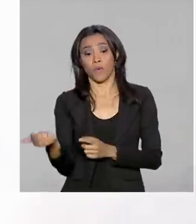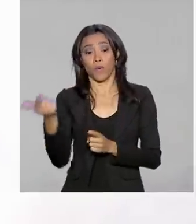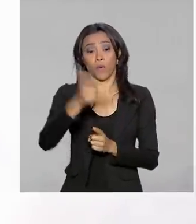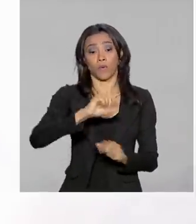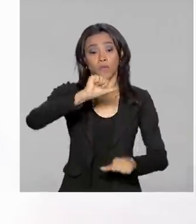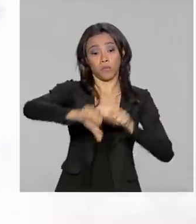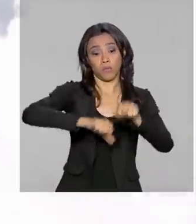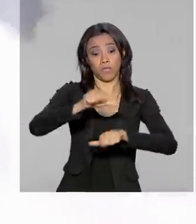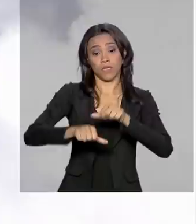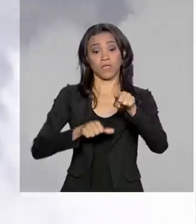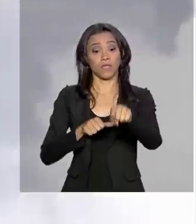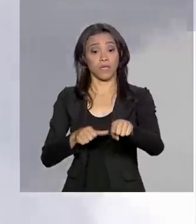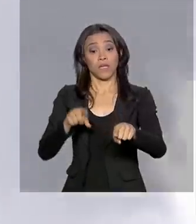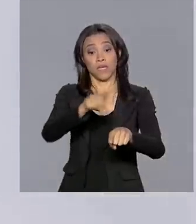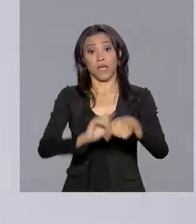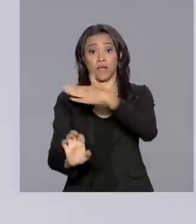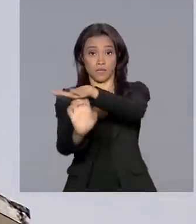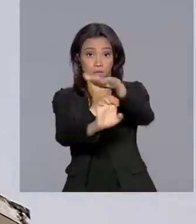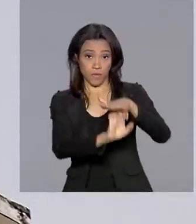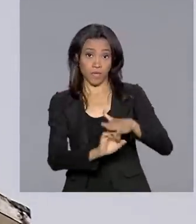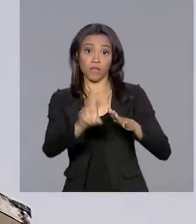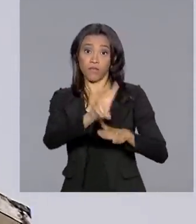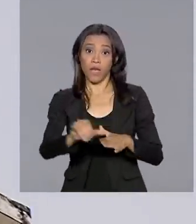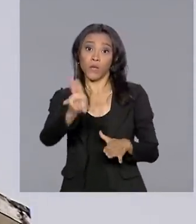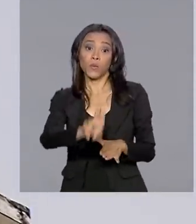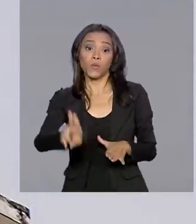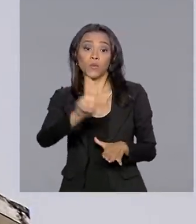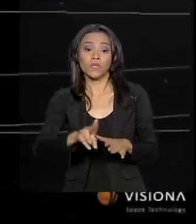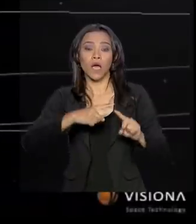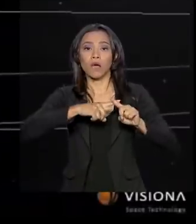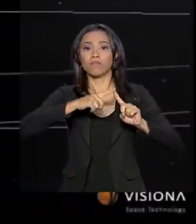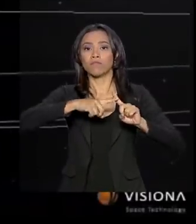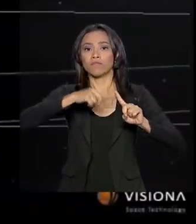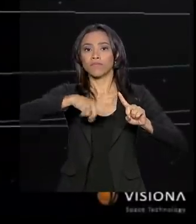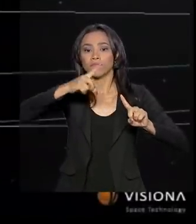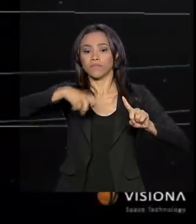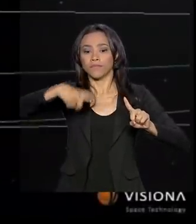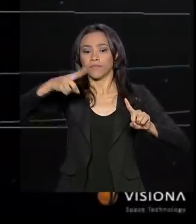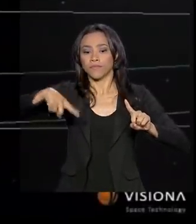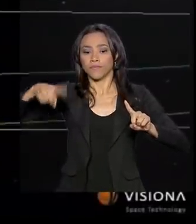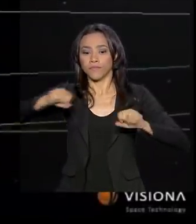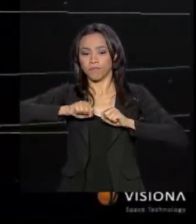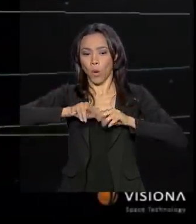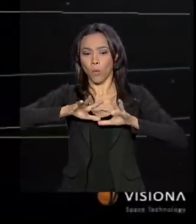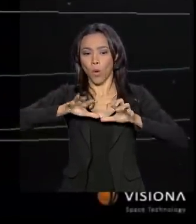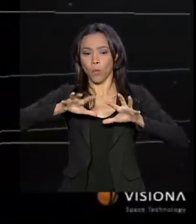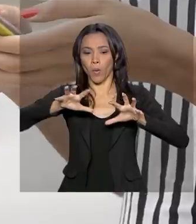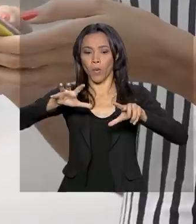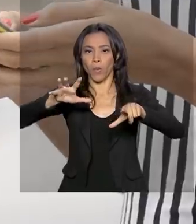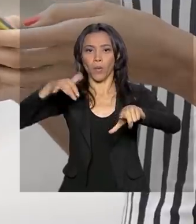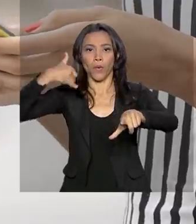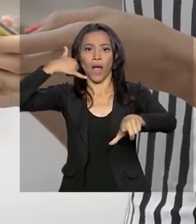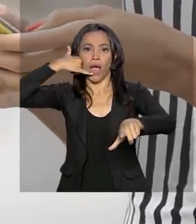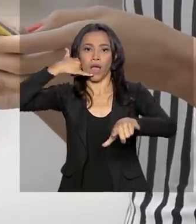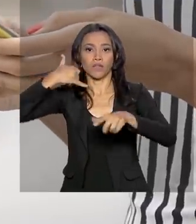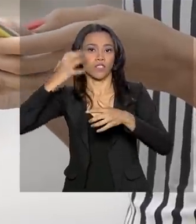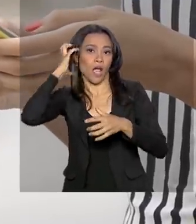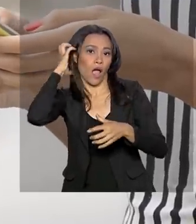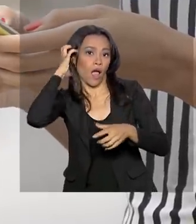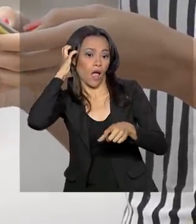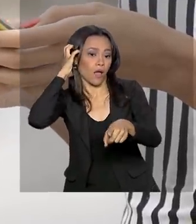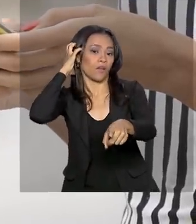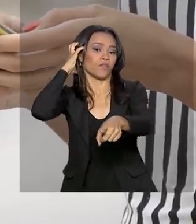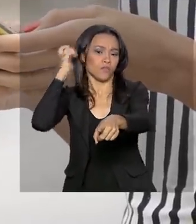mudança é que as operadoras vão poder usar faixas de radiofrequência que transmitem sinal de TV, rádio e celular de